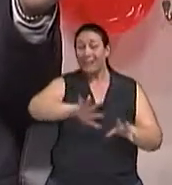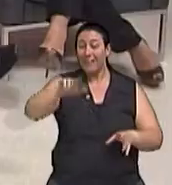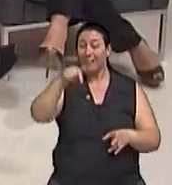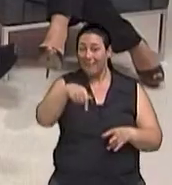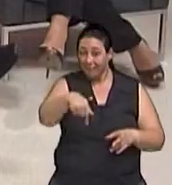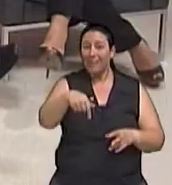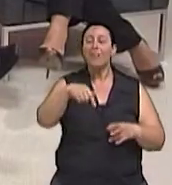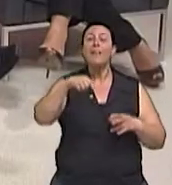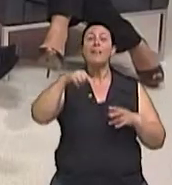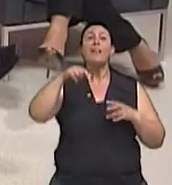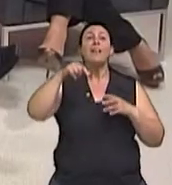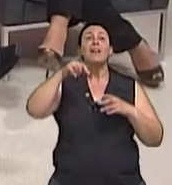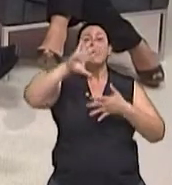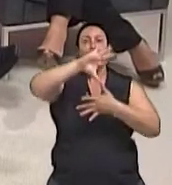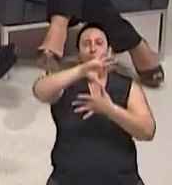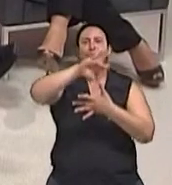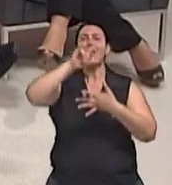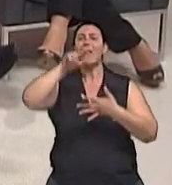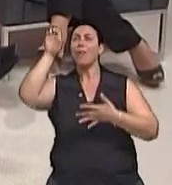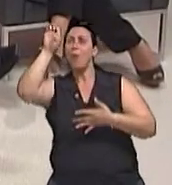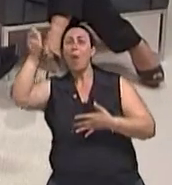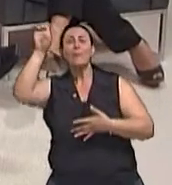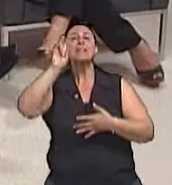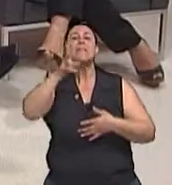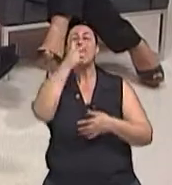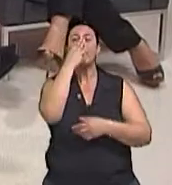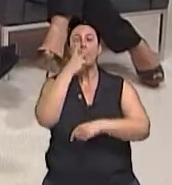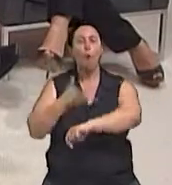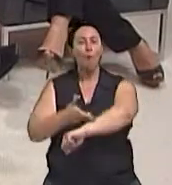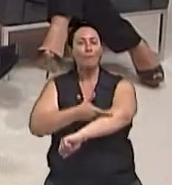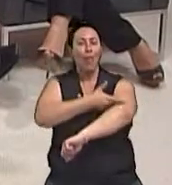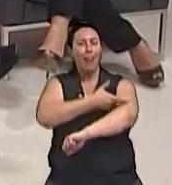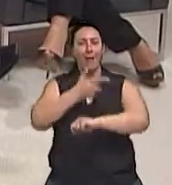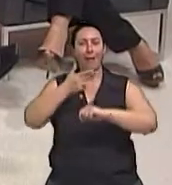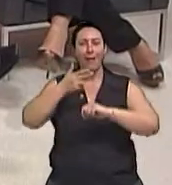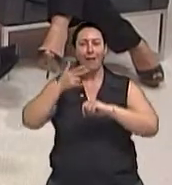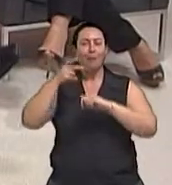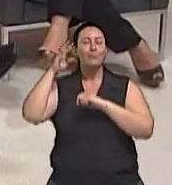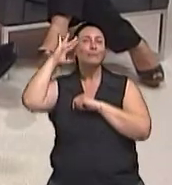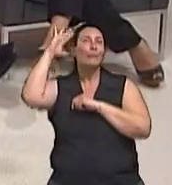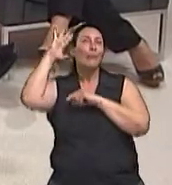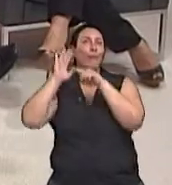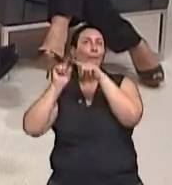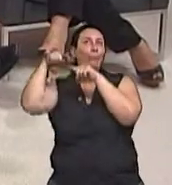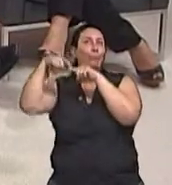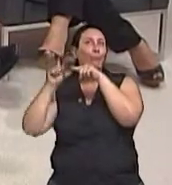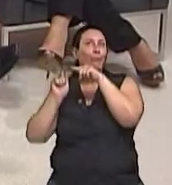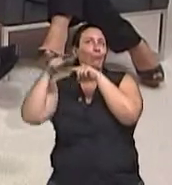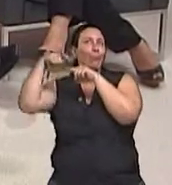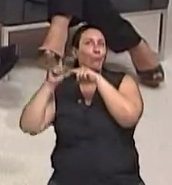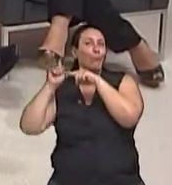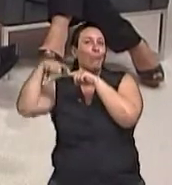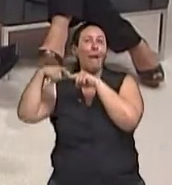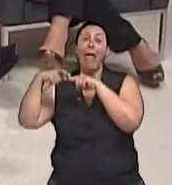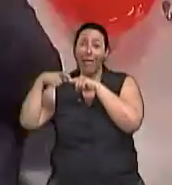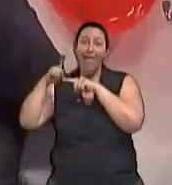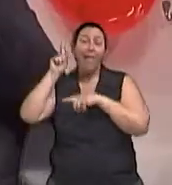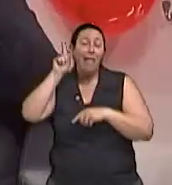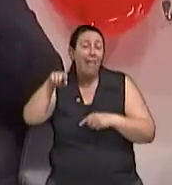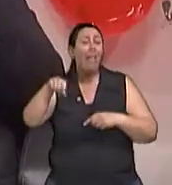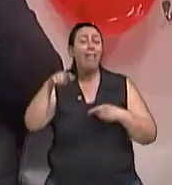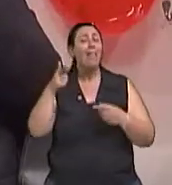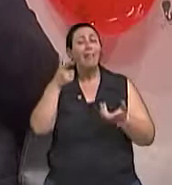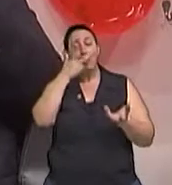exatamente. ovelhinha, pontar ovelhinhas. Não deixa de ser uma forma de atenção concentrada, né? Meditação não é propriamente isso, mas